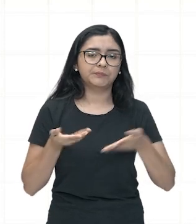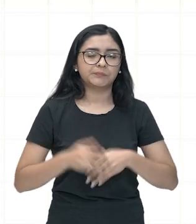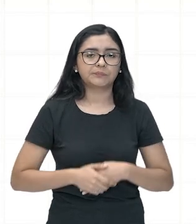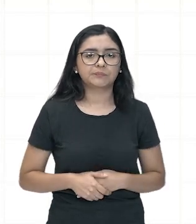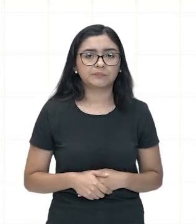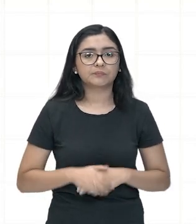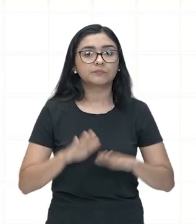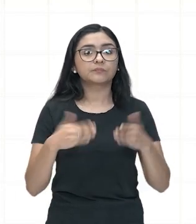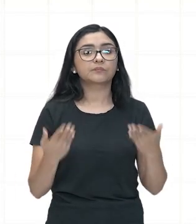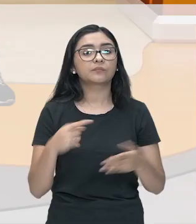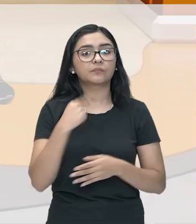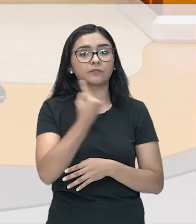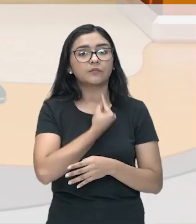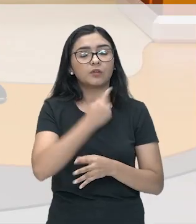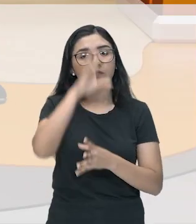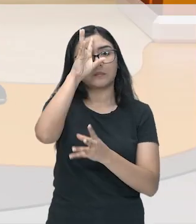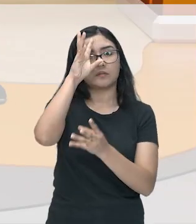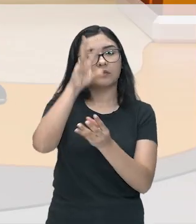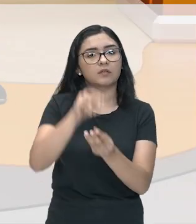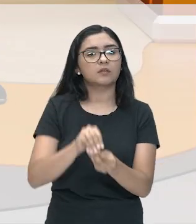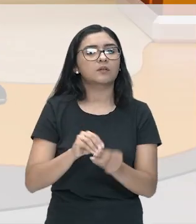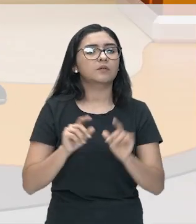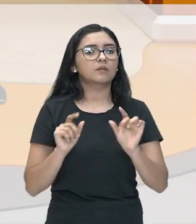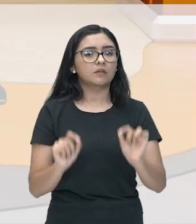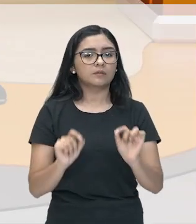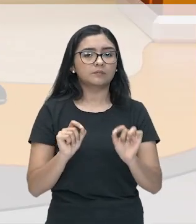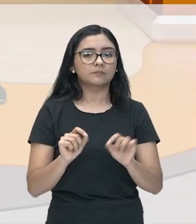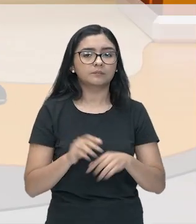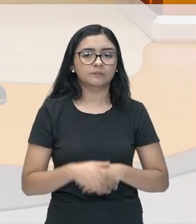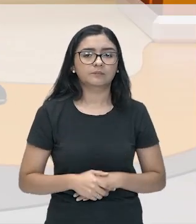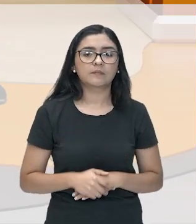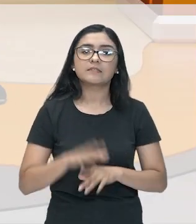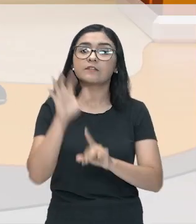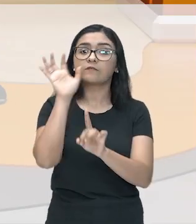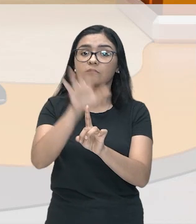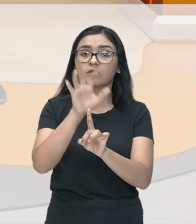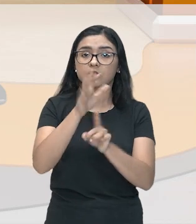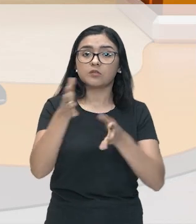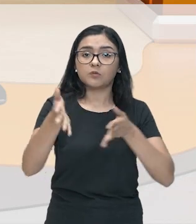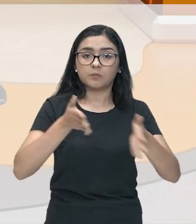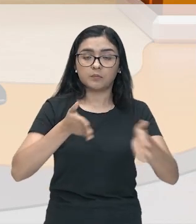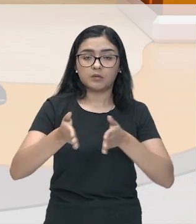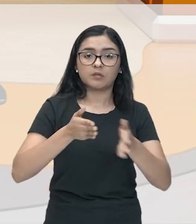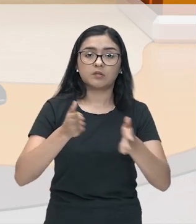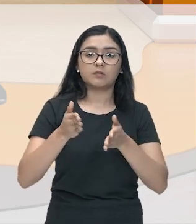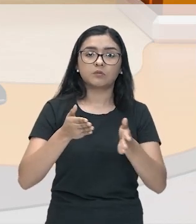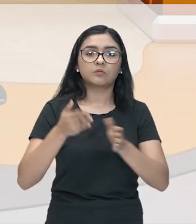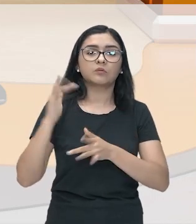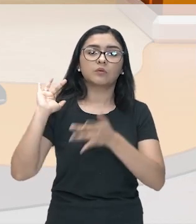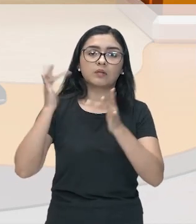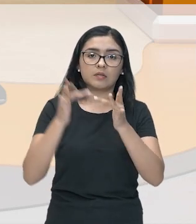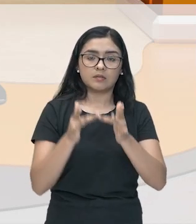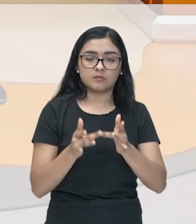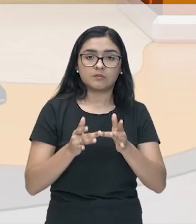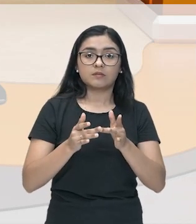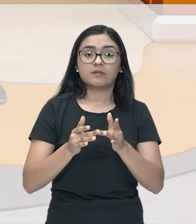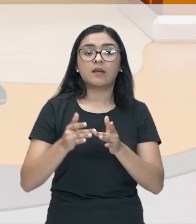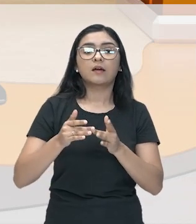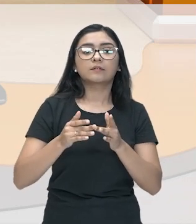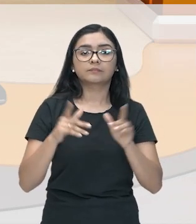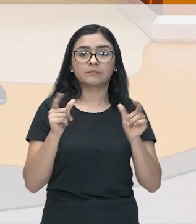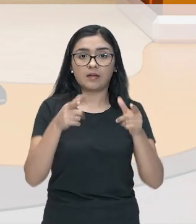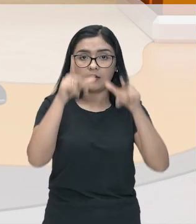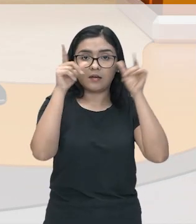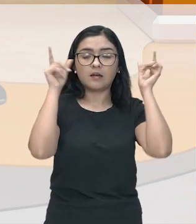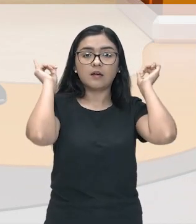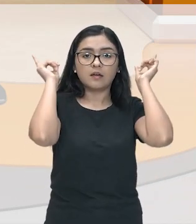tá? E aí a gente vai entender, olha só, essa influência do período clássico da Grécia Antiga. Olha só,